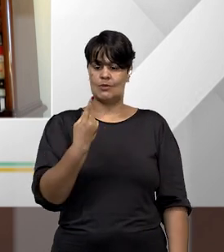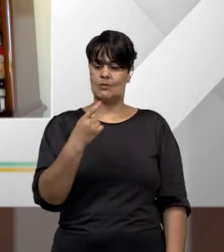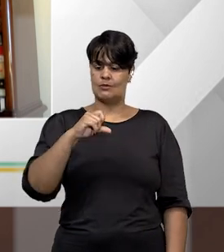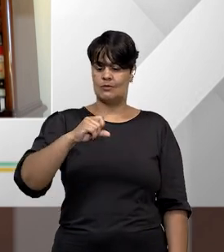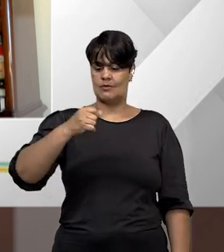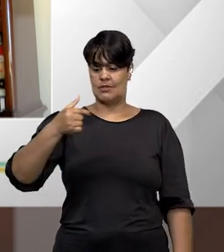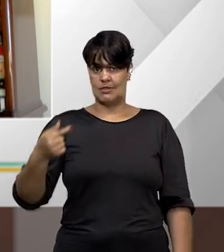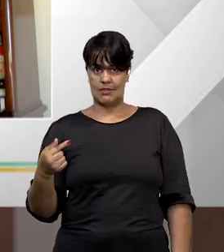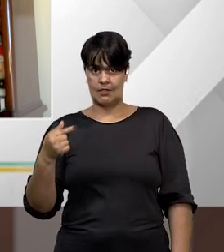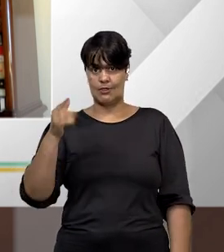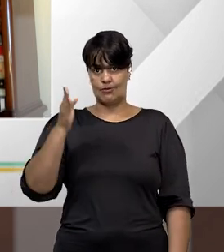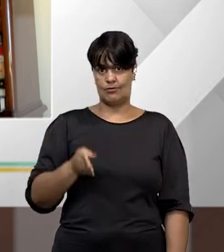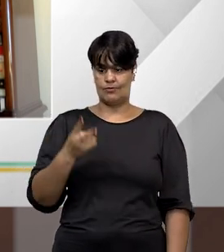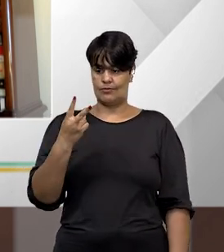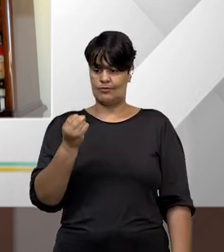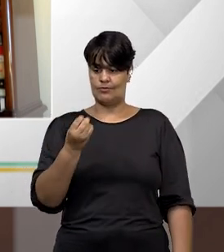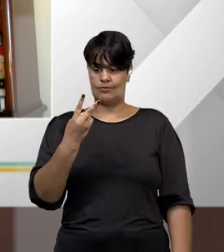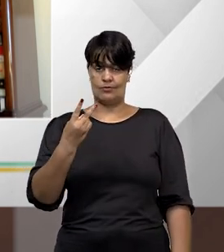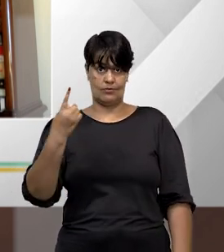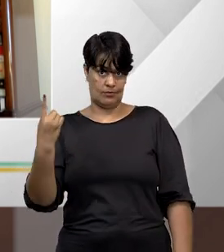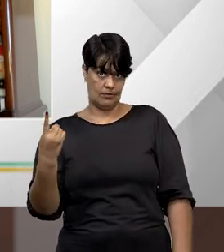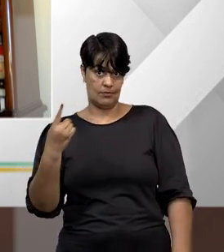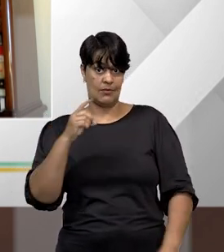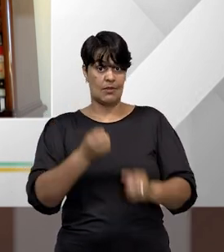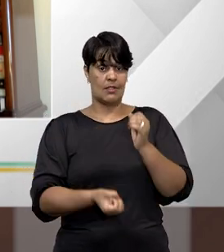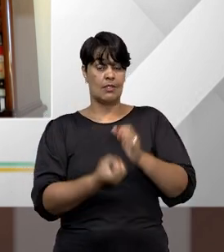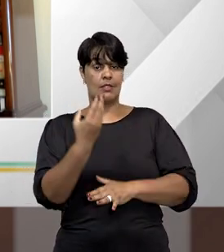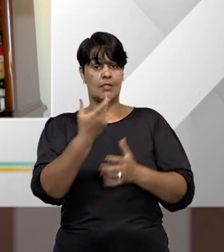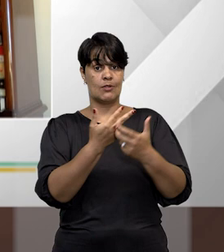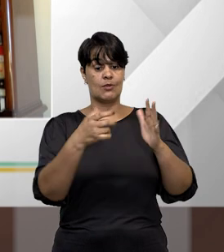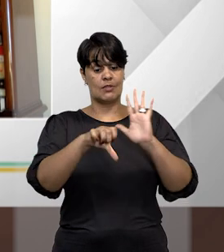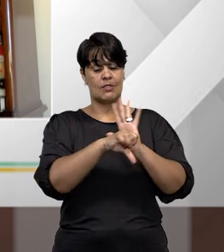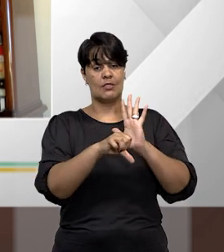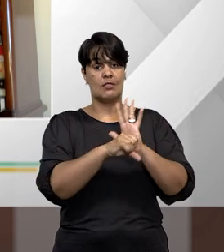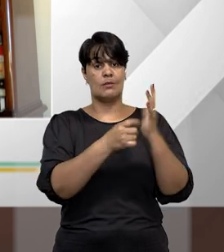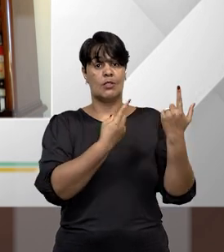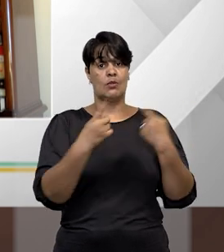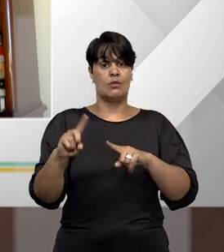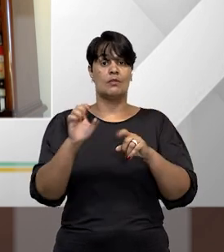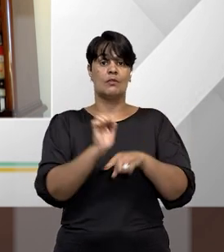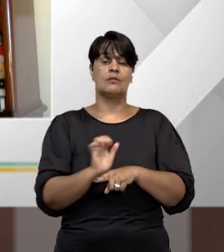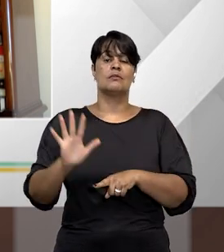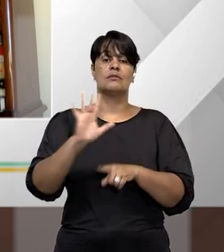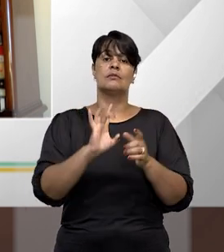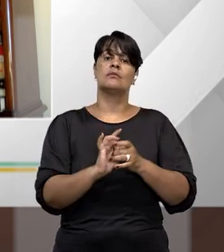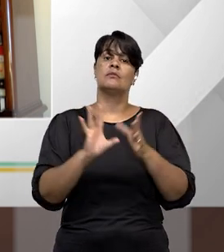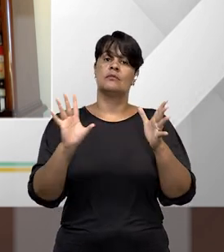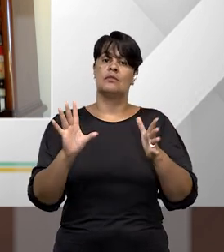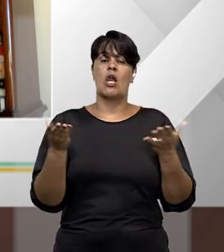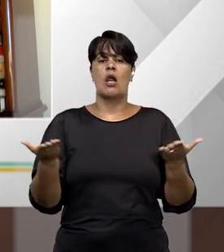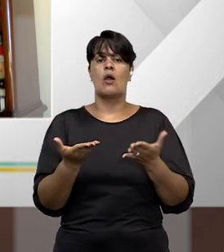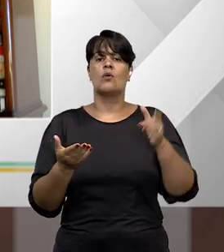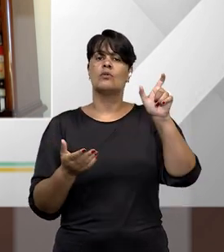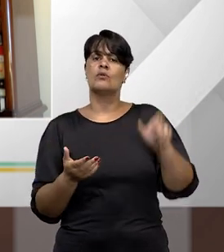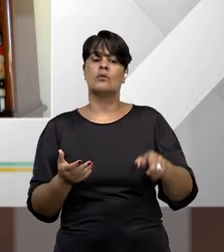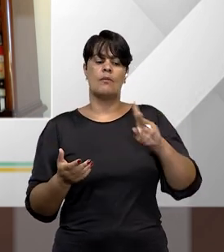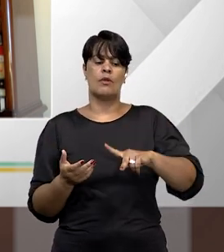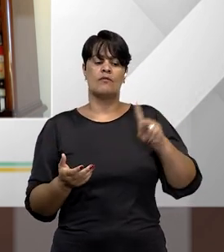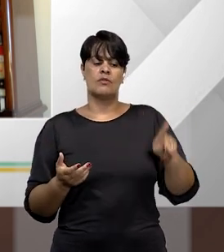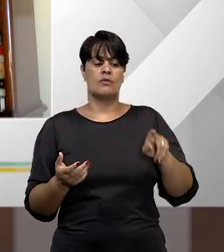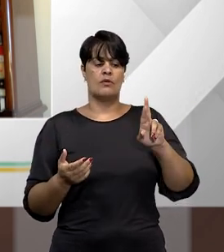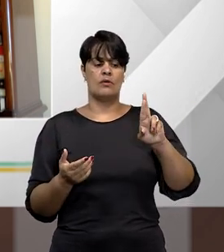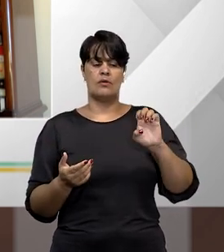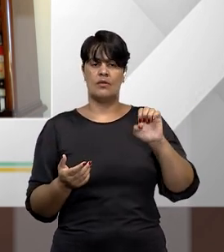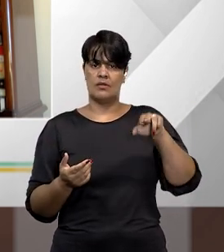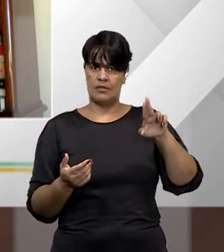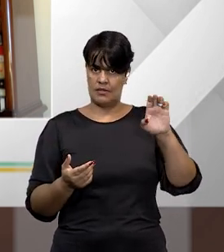Democrático de Direito. Quem esteve aqui conosco foi o professor e promotor de justiça, René Souza. Professor René, muitíssimo obrigada mais uma